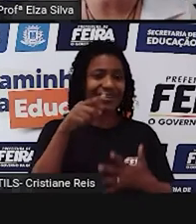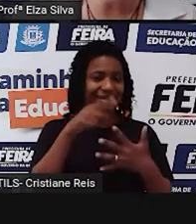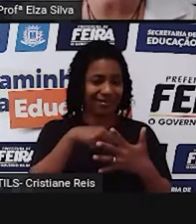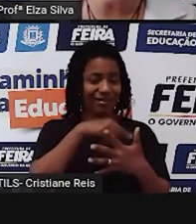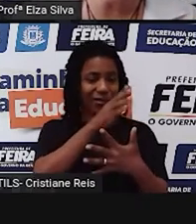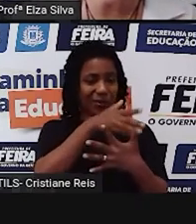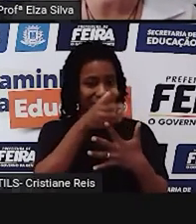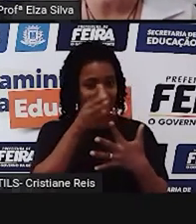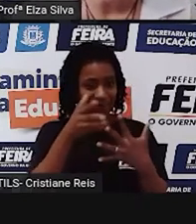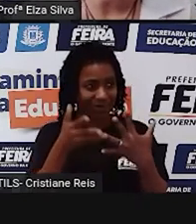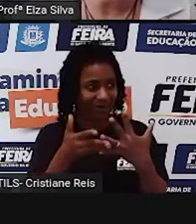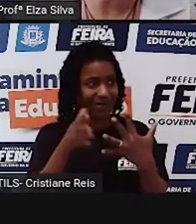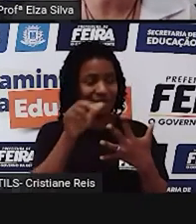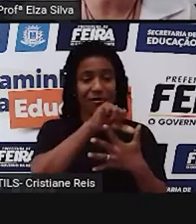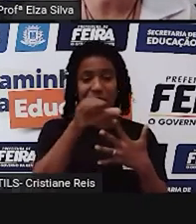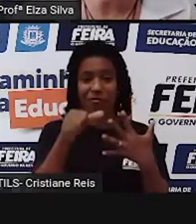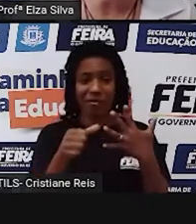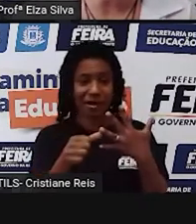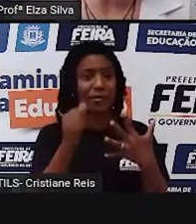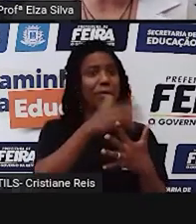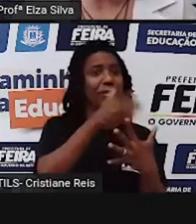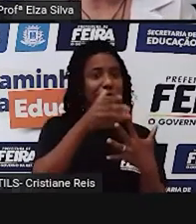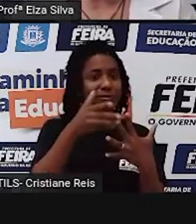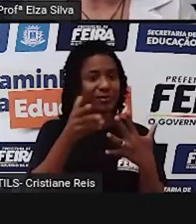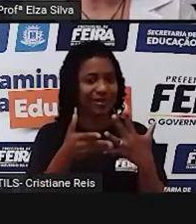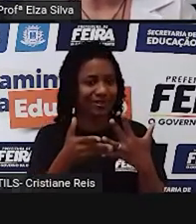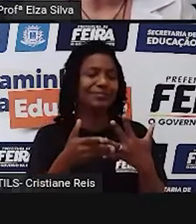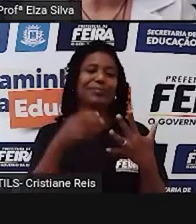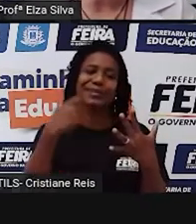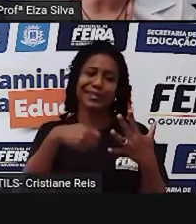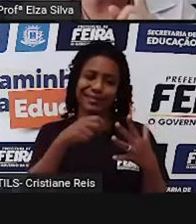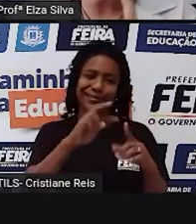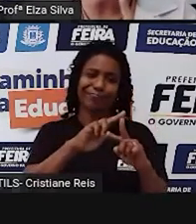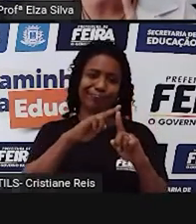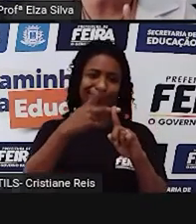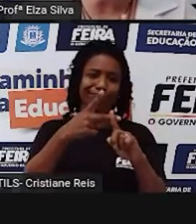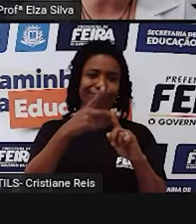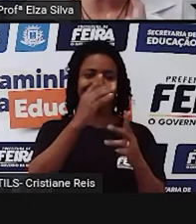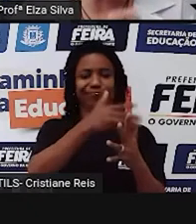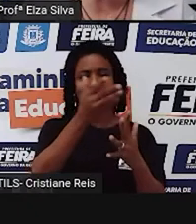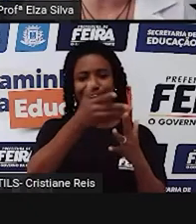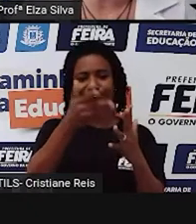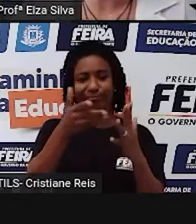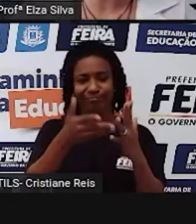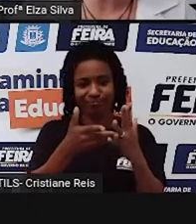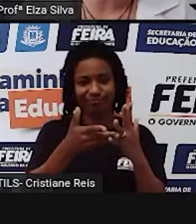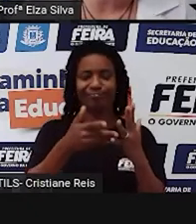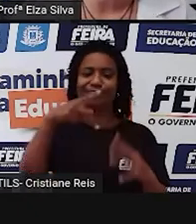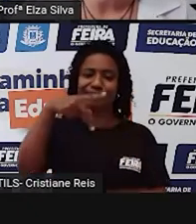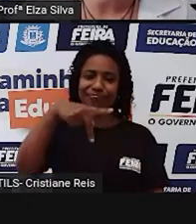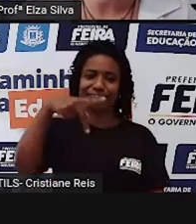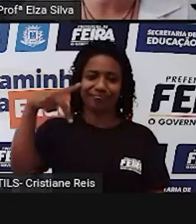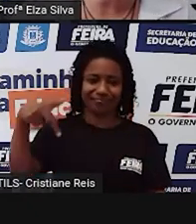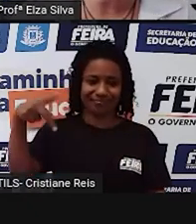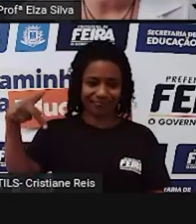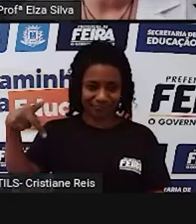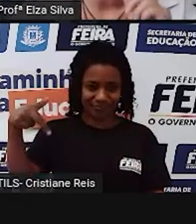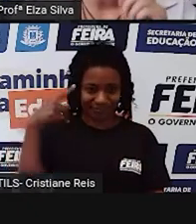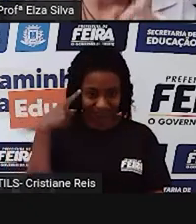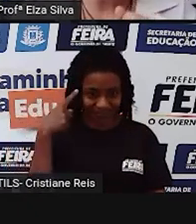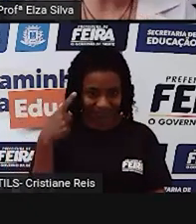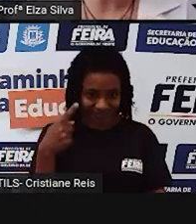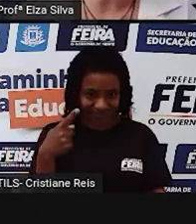Nessa situação, antes de colocar a terminação é D, você precisa dobrar a última consoante. Ok?